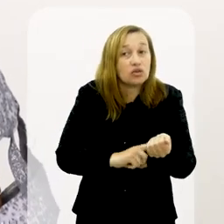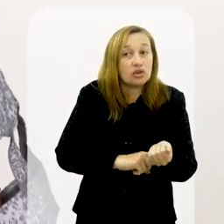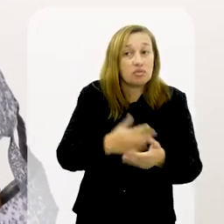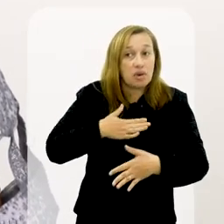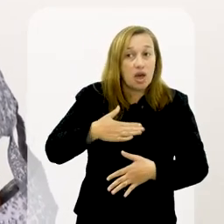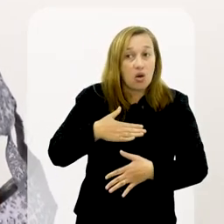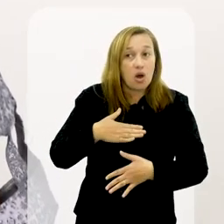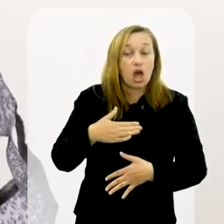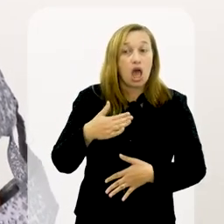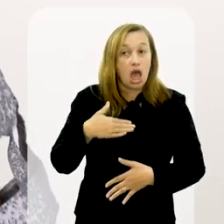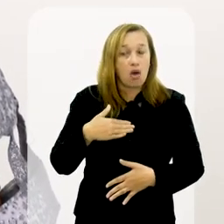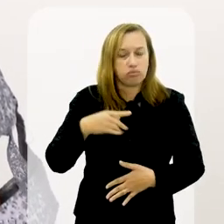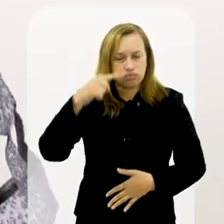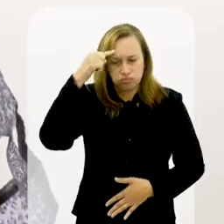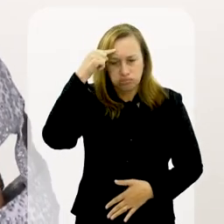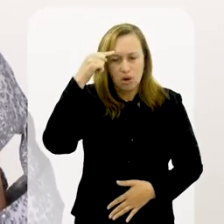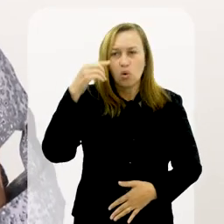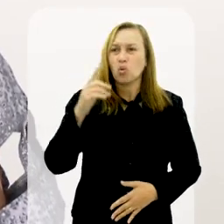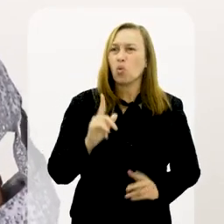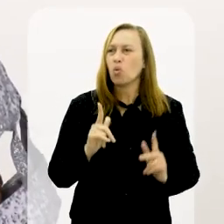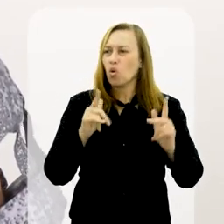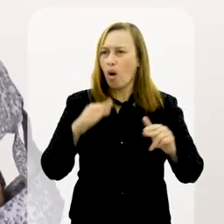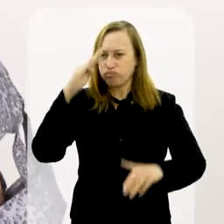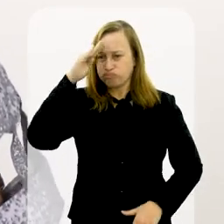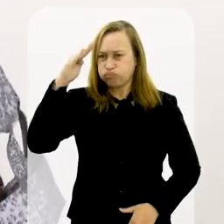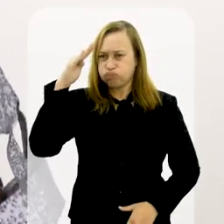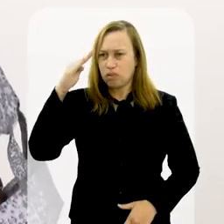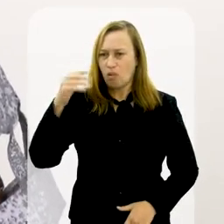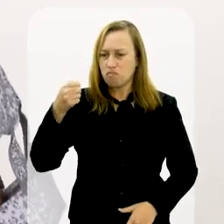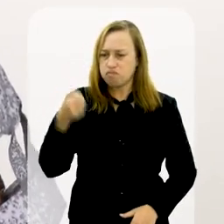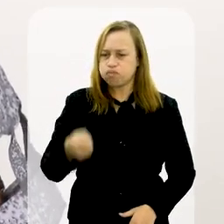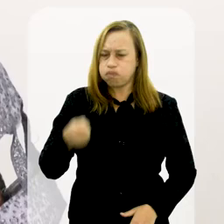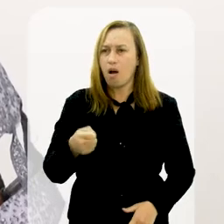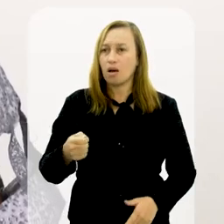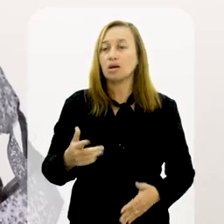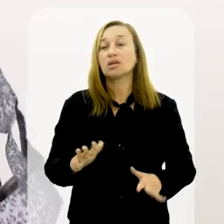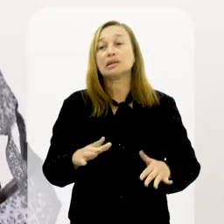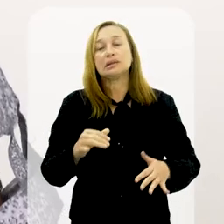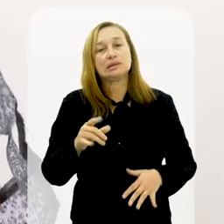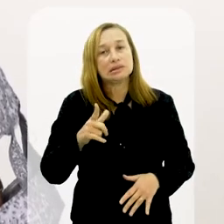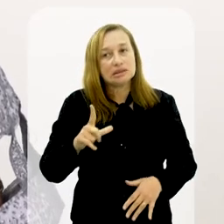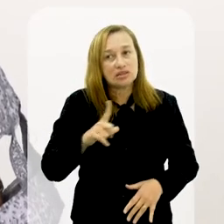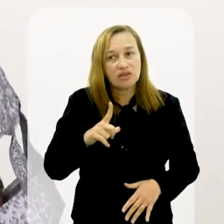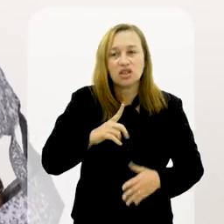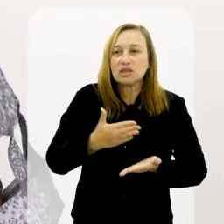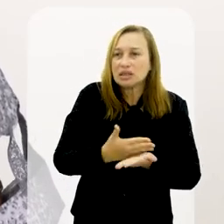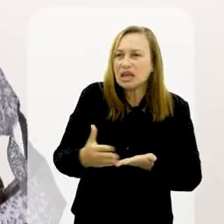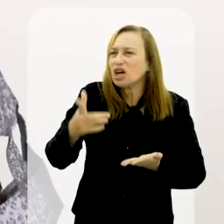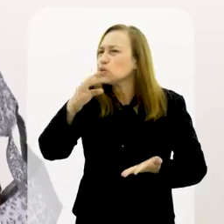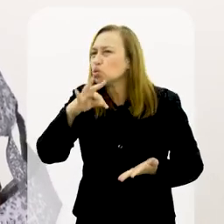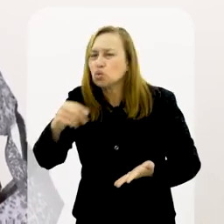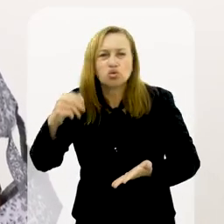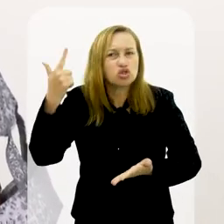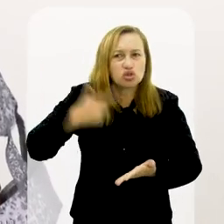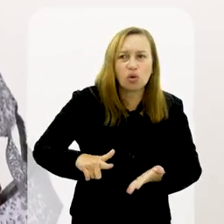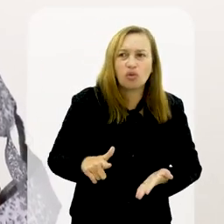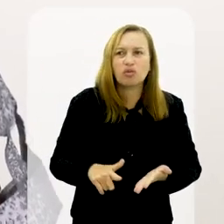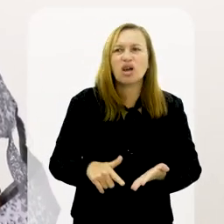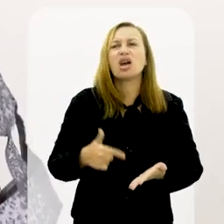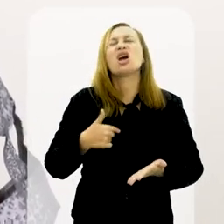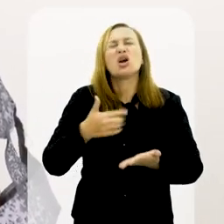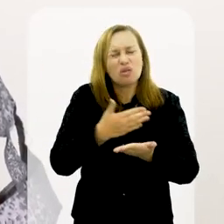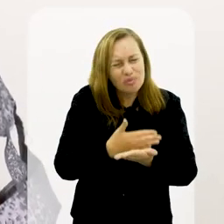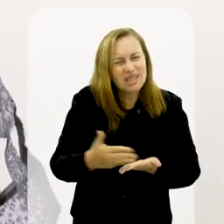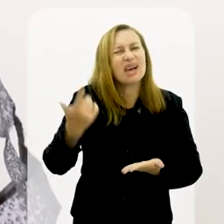testam o sistema. Ainda mais que eu sou muito general. Mas eu sou feliz. Se eu tivesse que começar